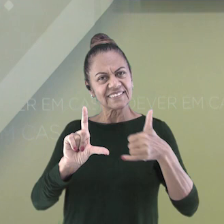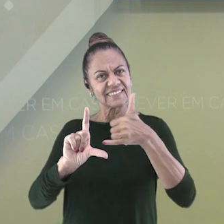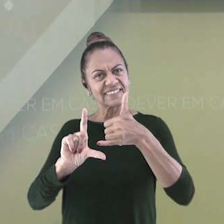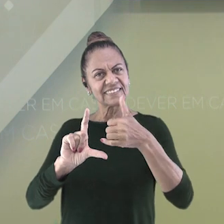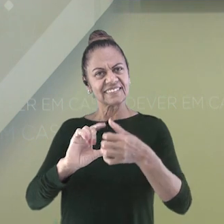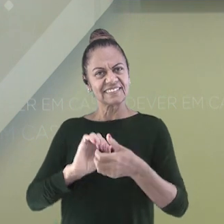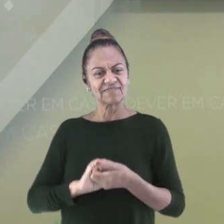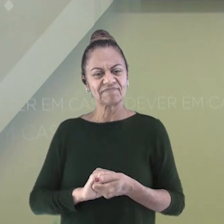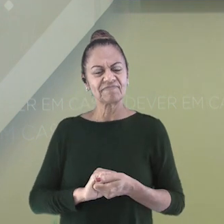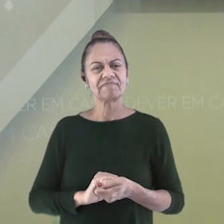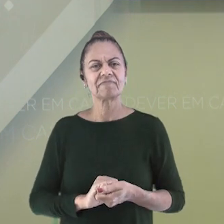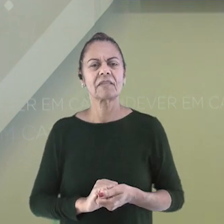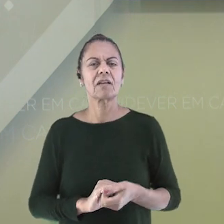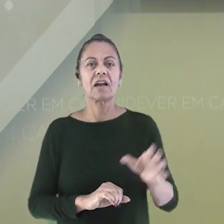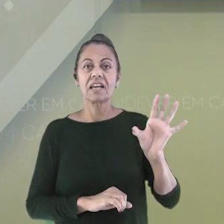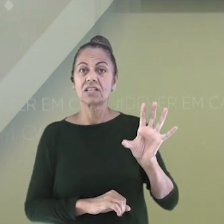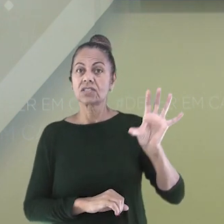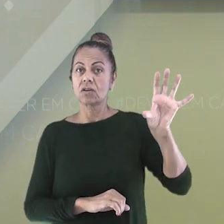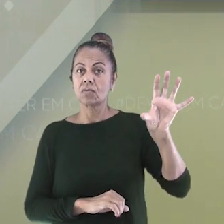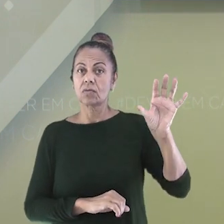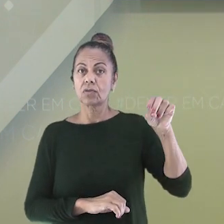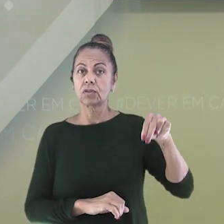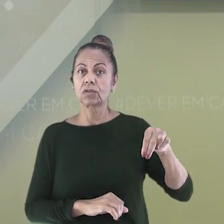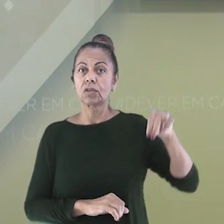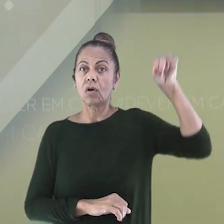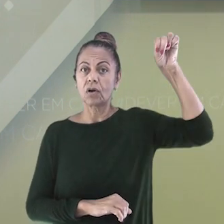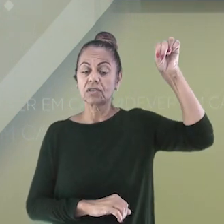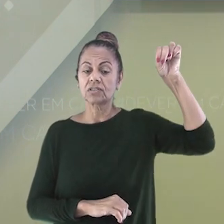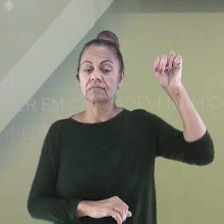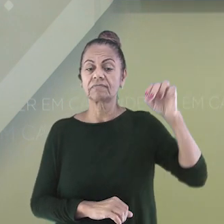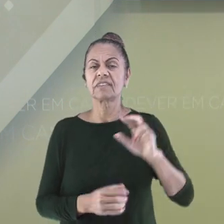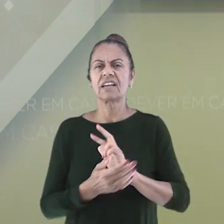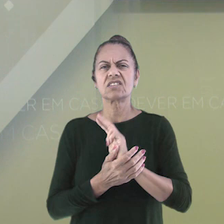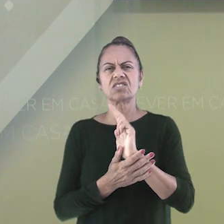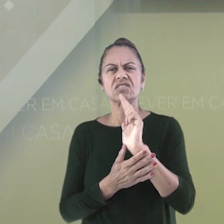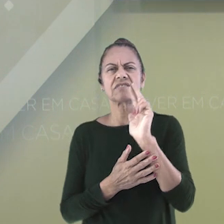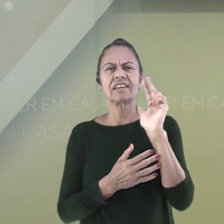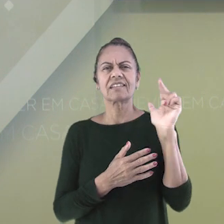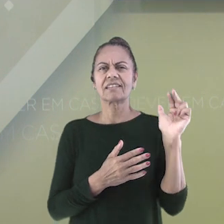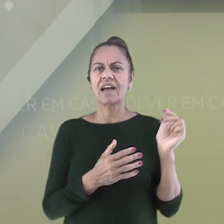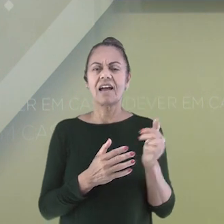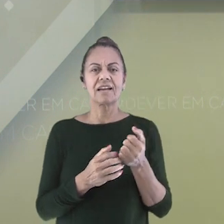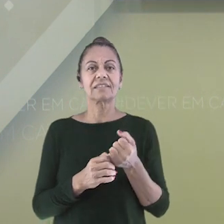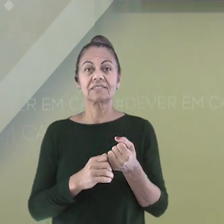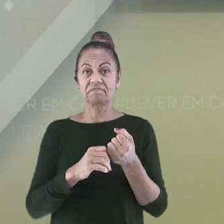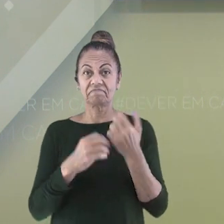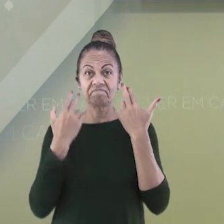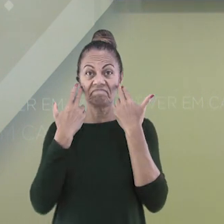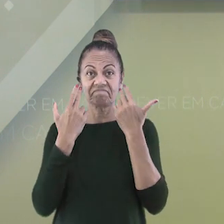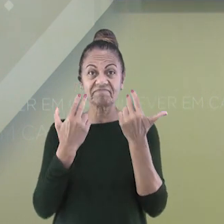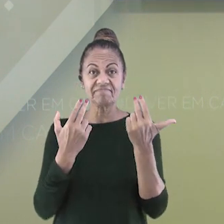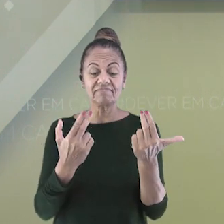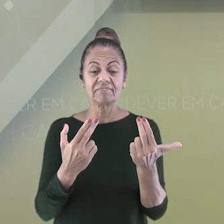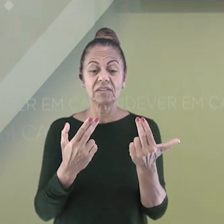falar sobre a região Norte, que conta com uma diversidade de elementos naturais. É nessa